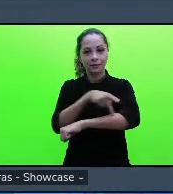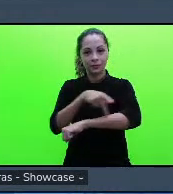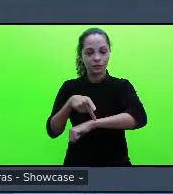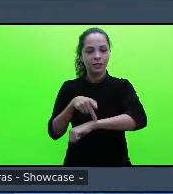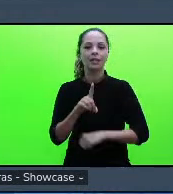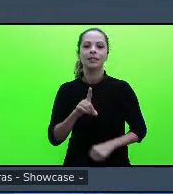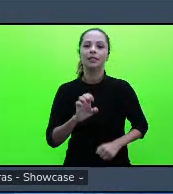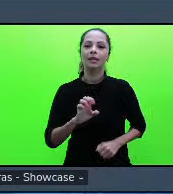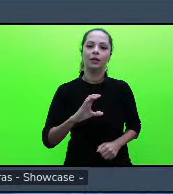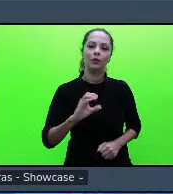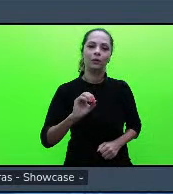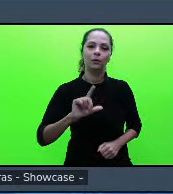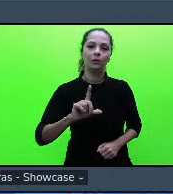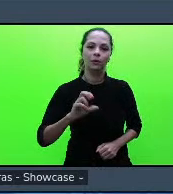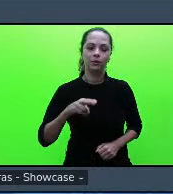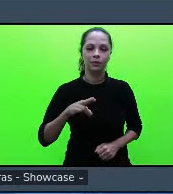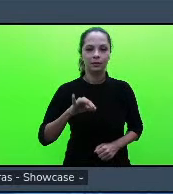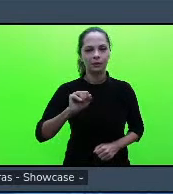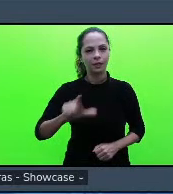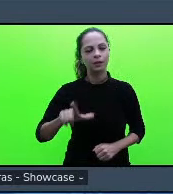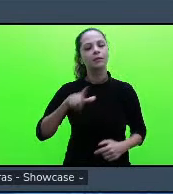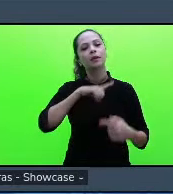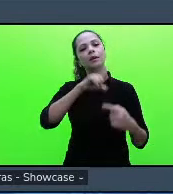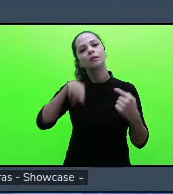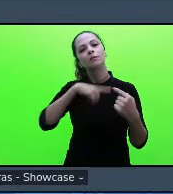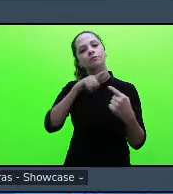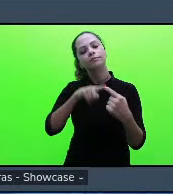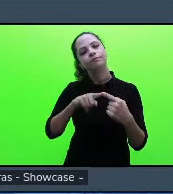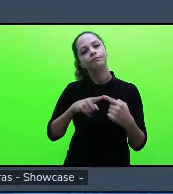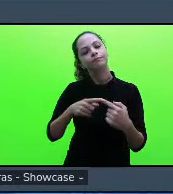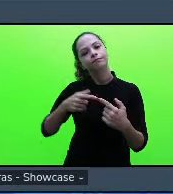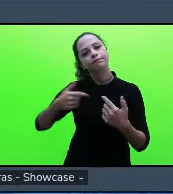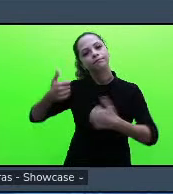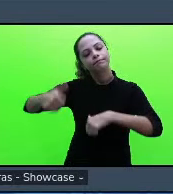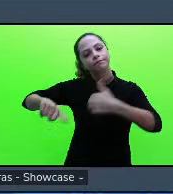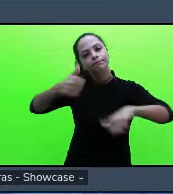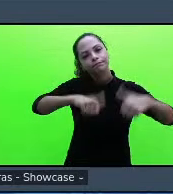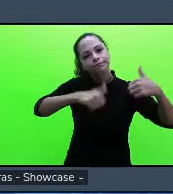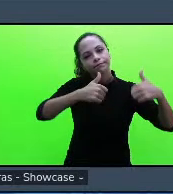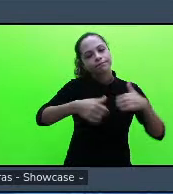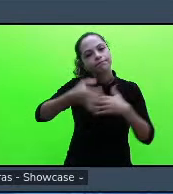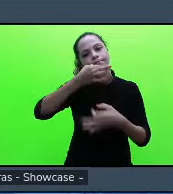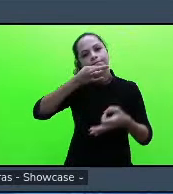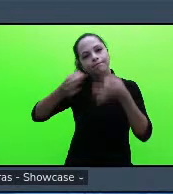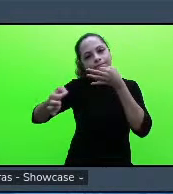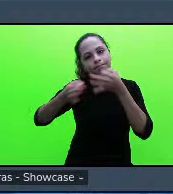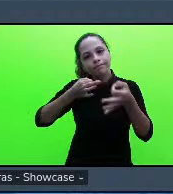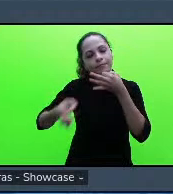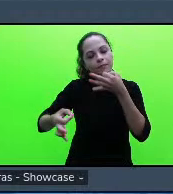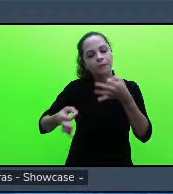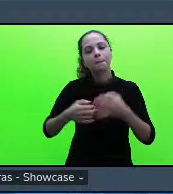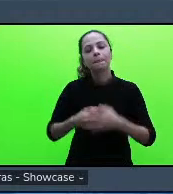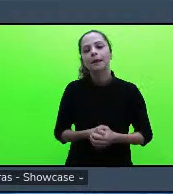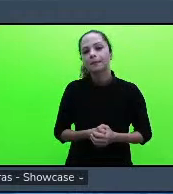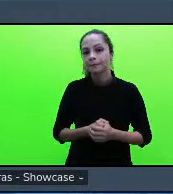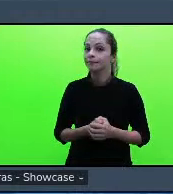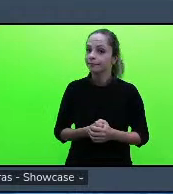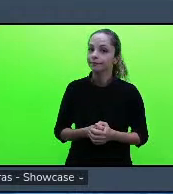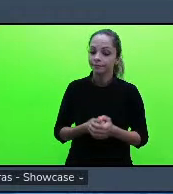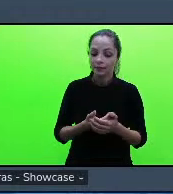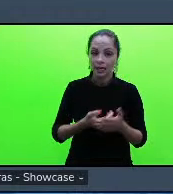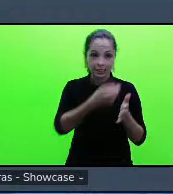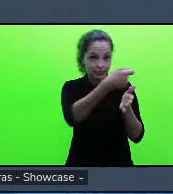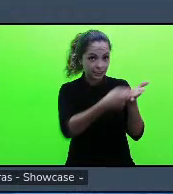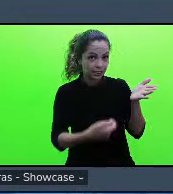de ter um olhar crítico um olhar de criticidade em relação a esses textos